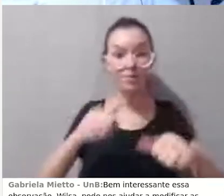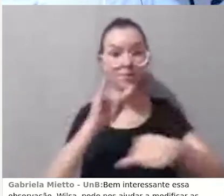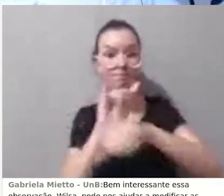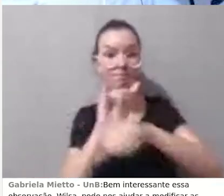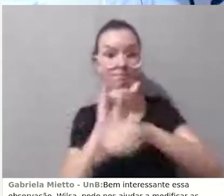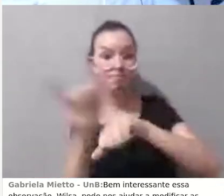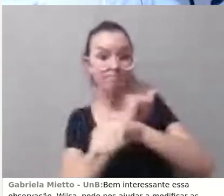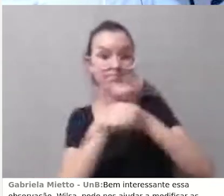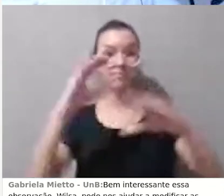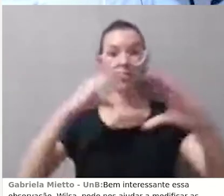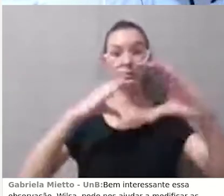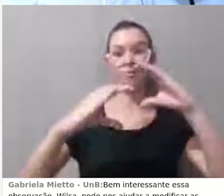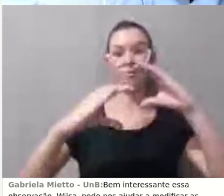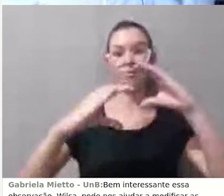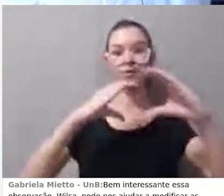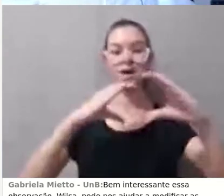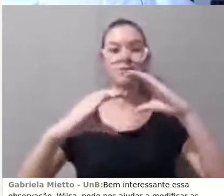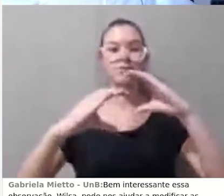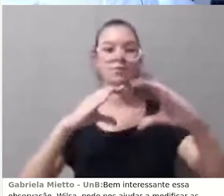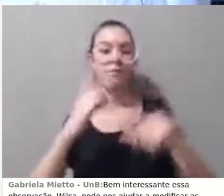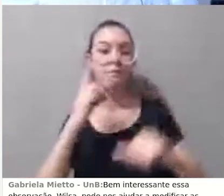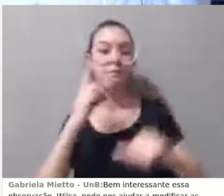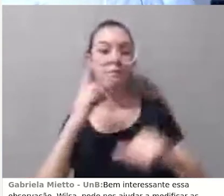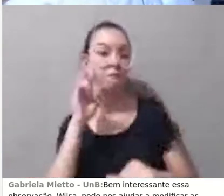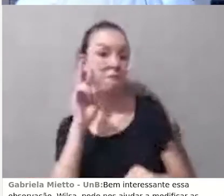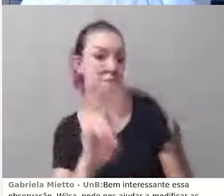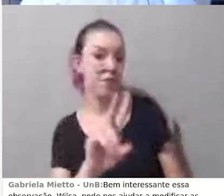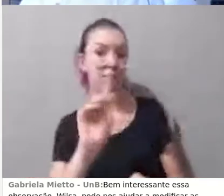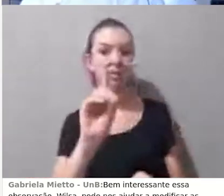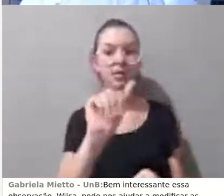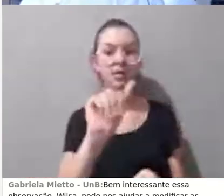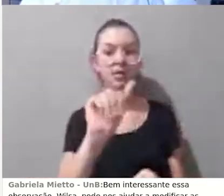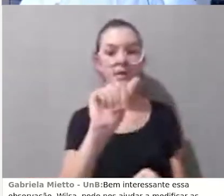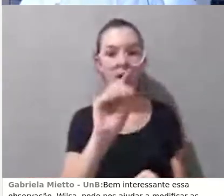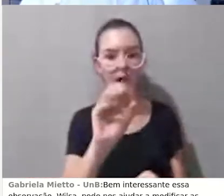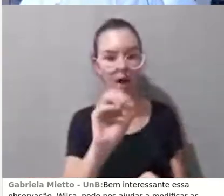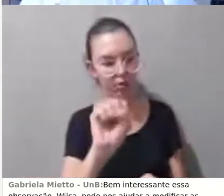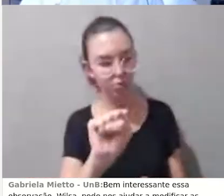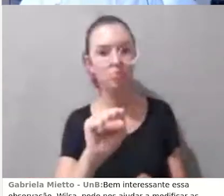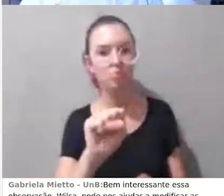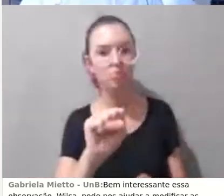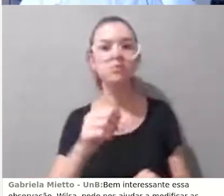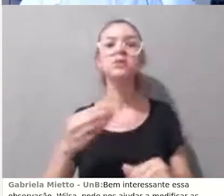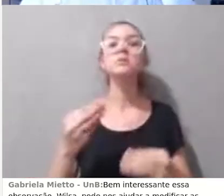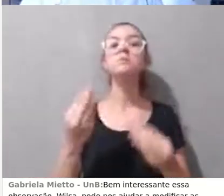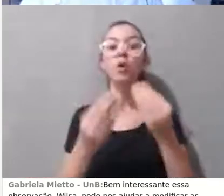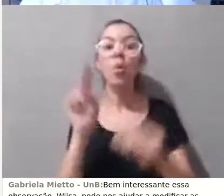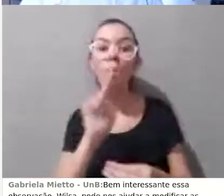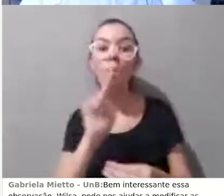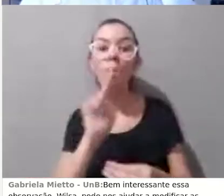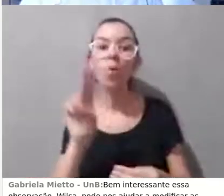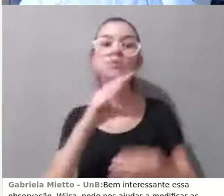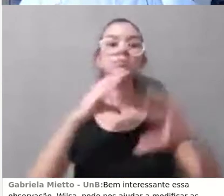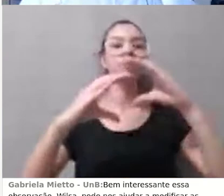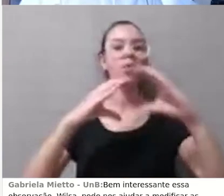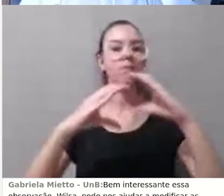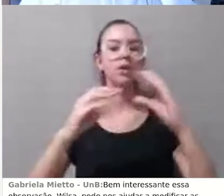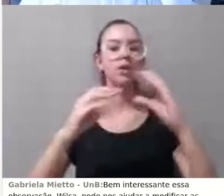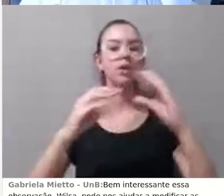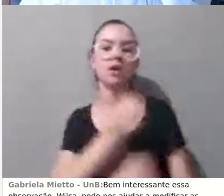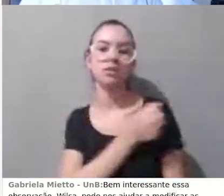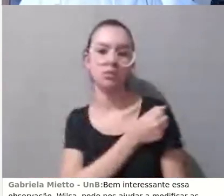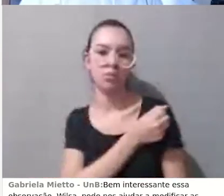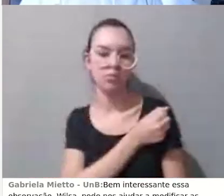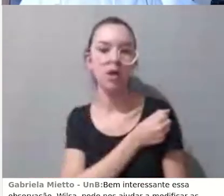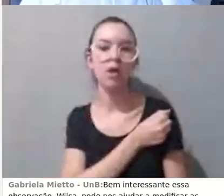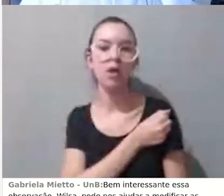também desses dados, eu gero dados que me falam um pouco de como a turma nos recursos,